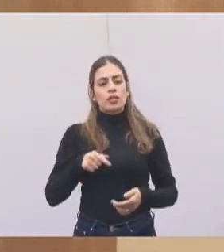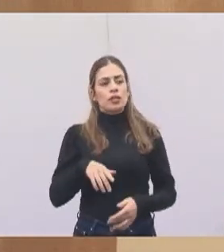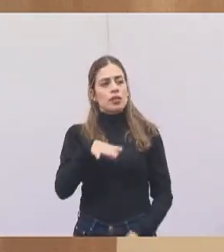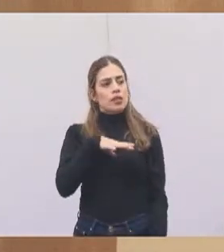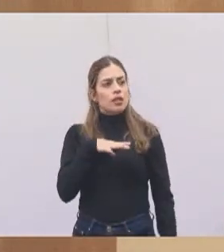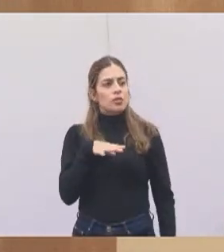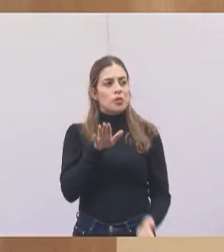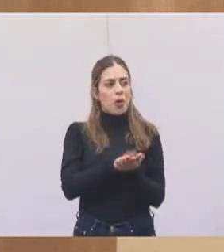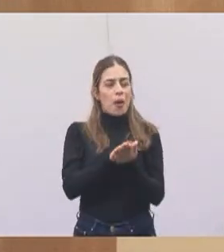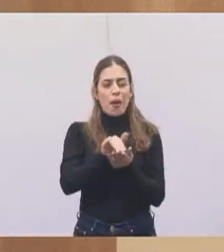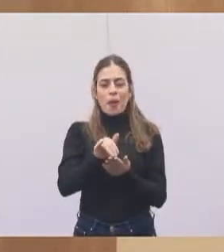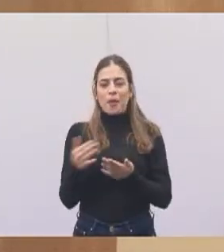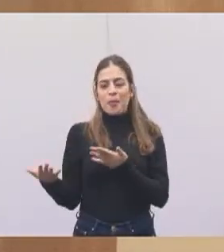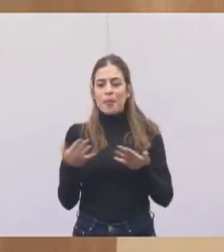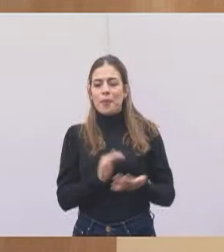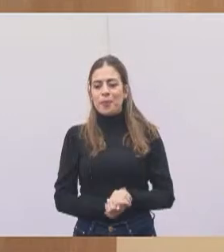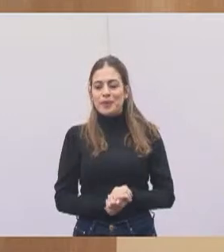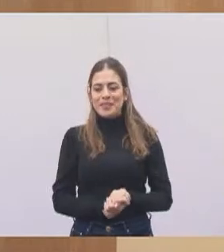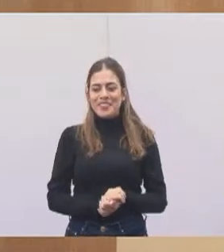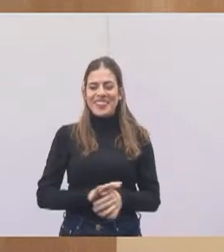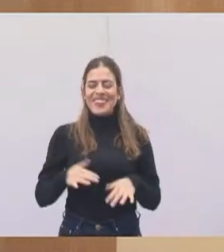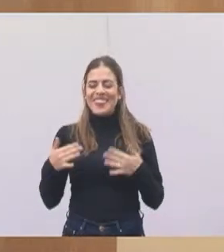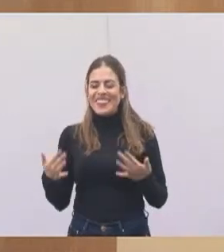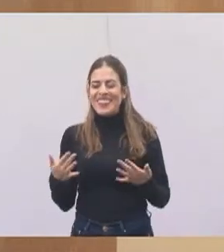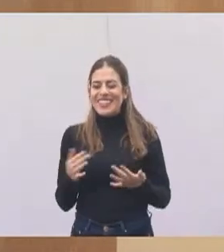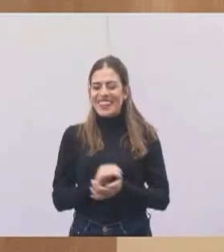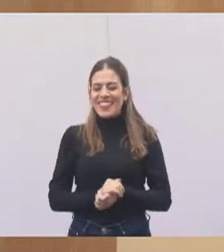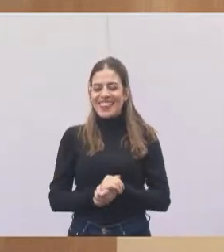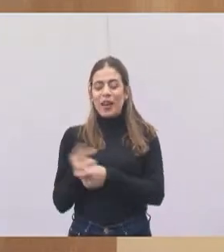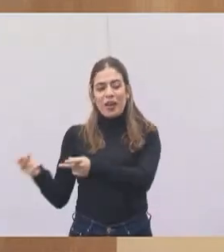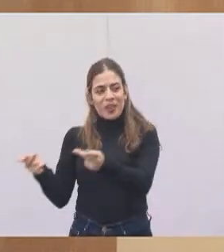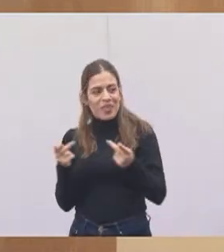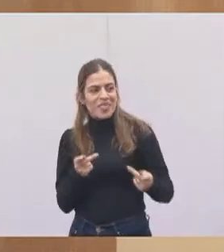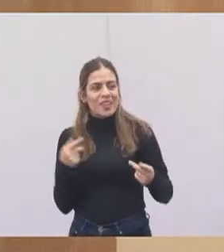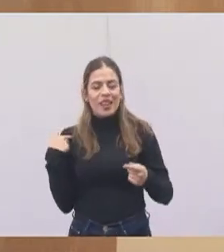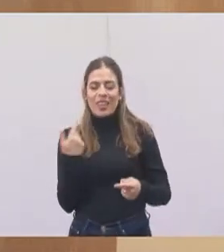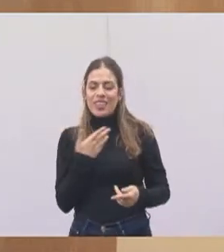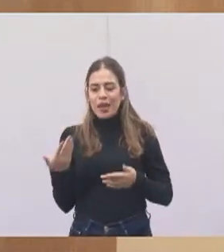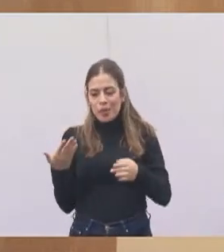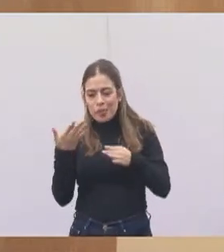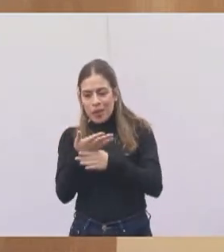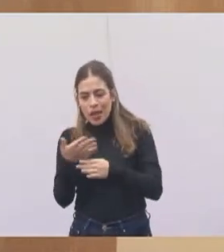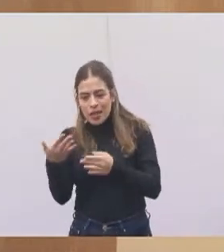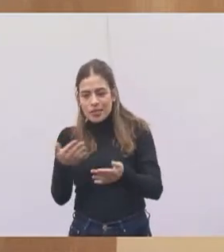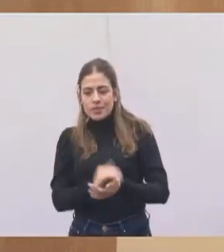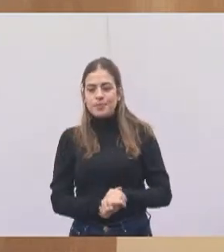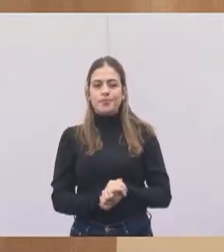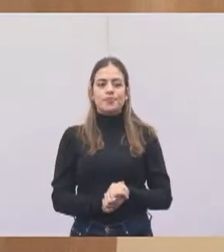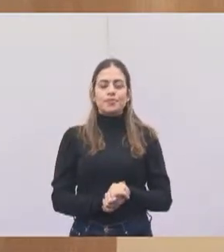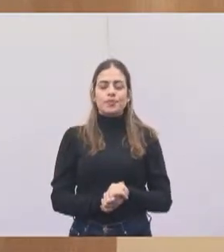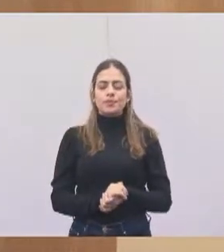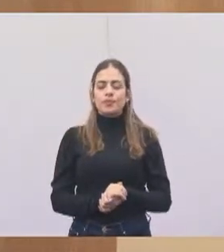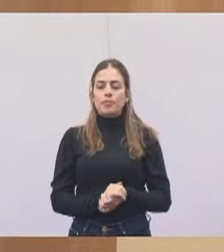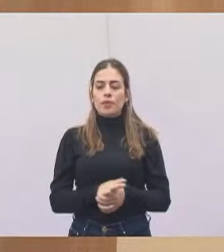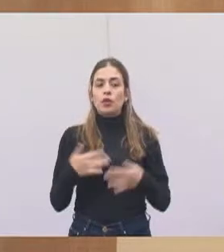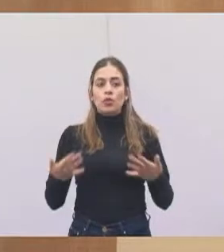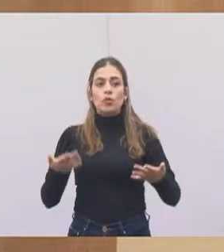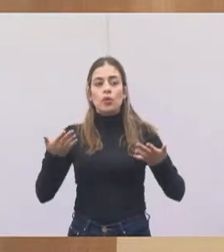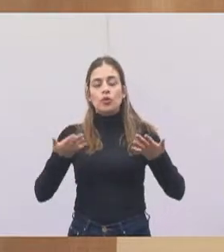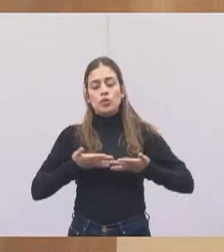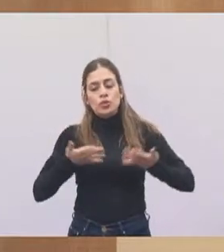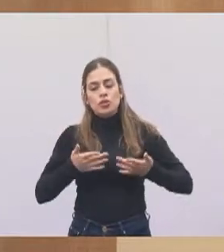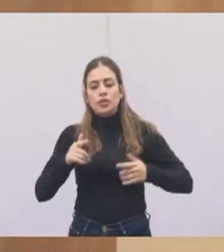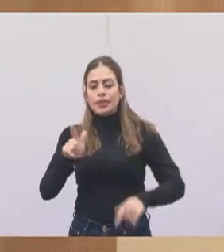Jacarei. Então, está aí o convite feito para todos estar comparecendo. Hoje aqui teve algumas discussões